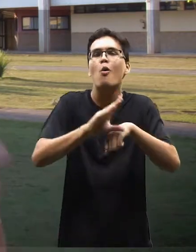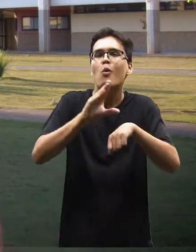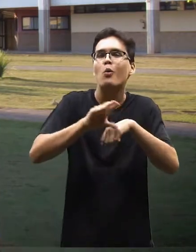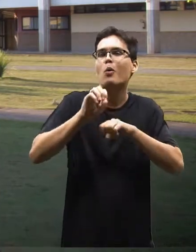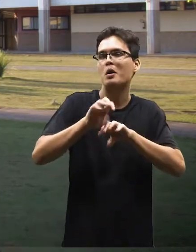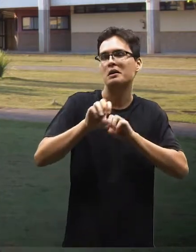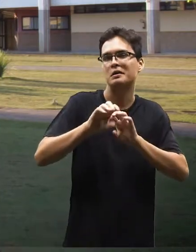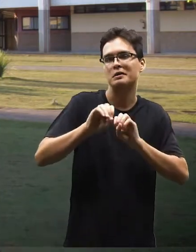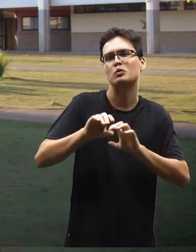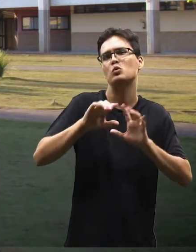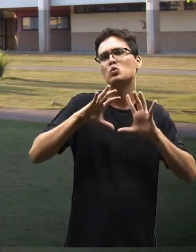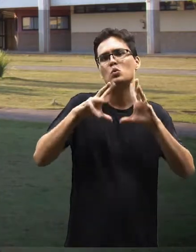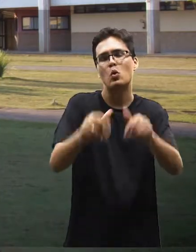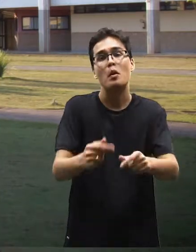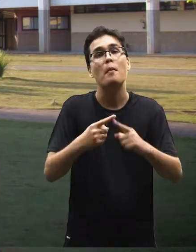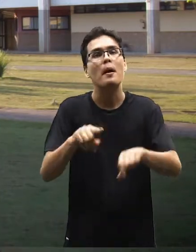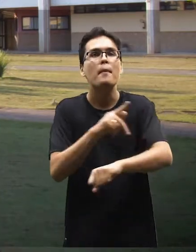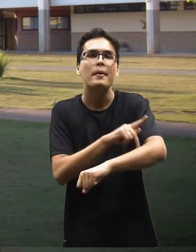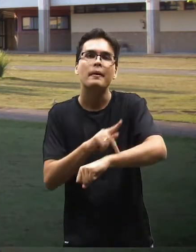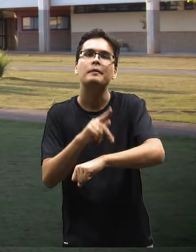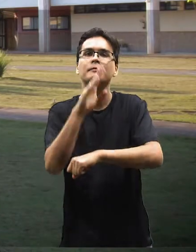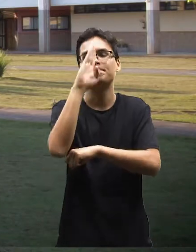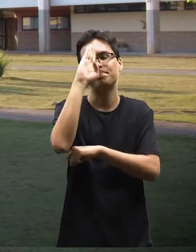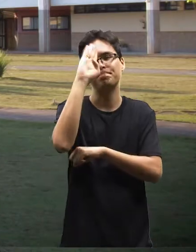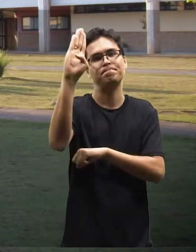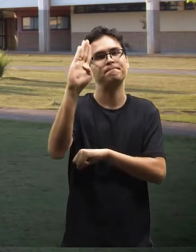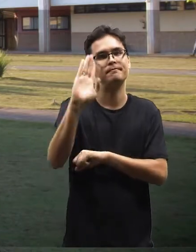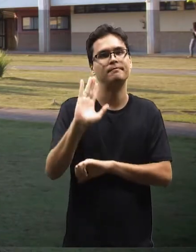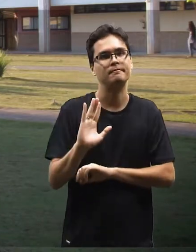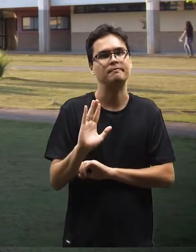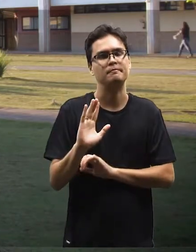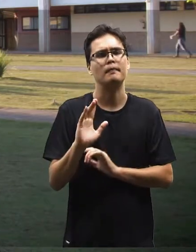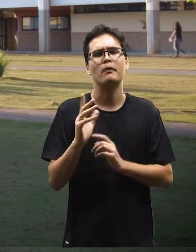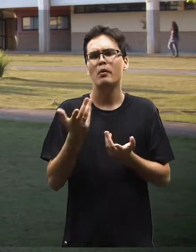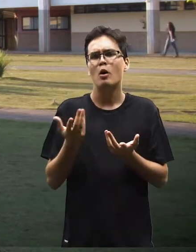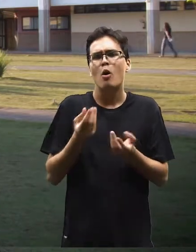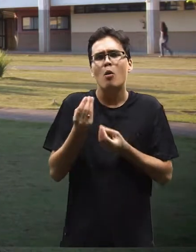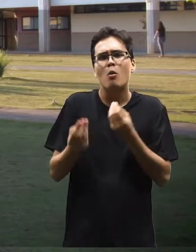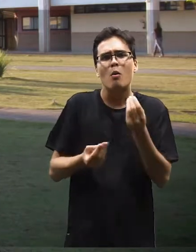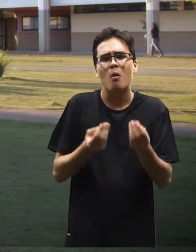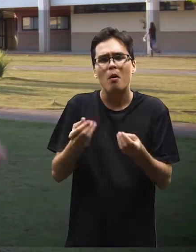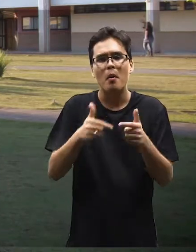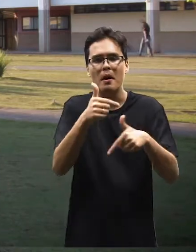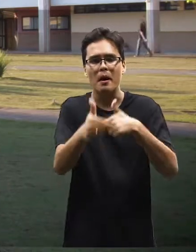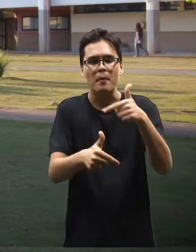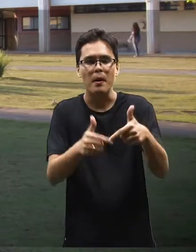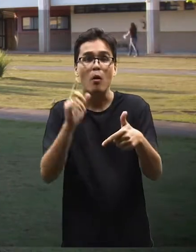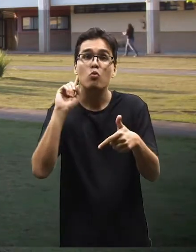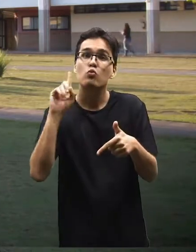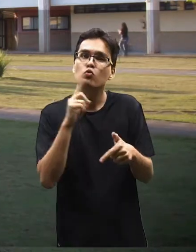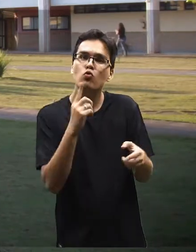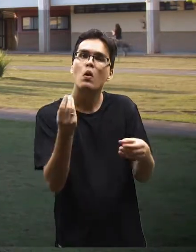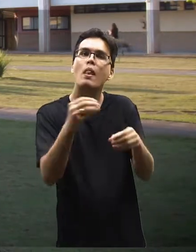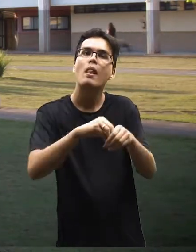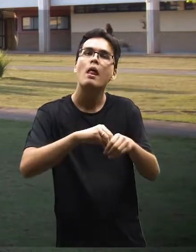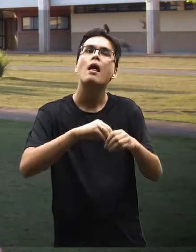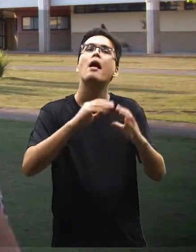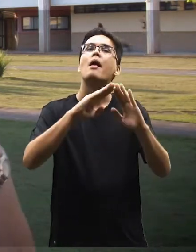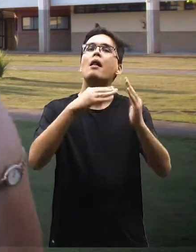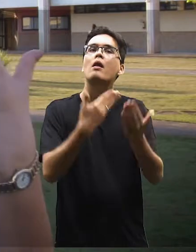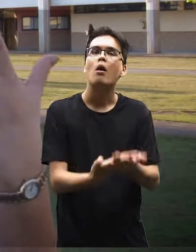licenciaturas, mas a pedagogia é prioridade. E aí, como a gente vai trabalhar com surdos